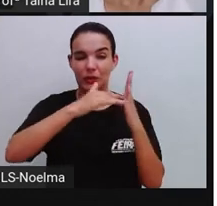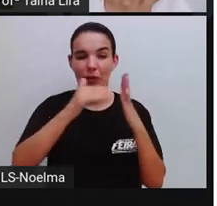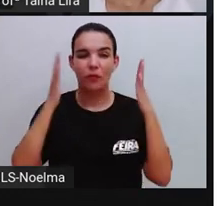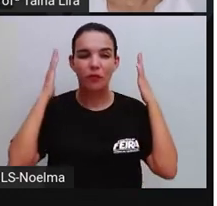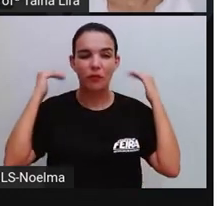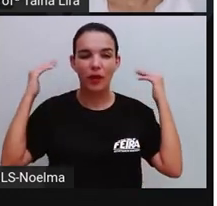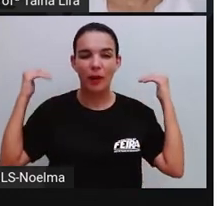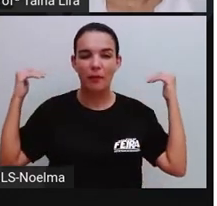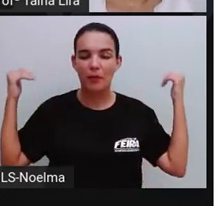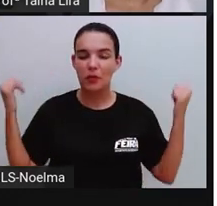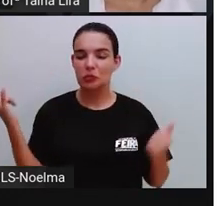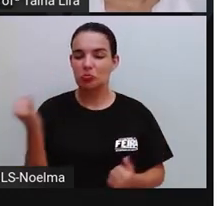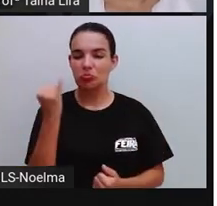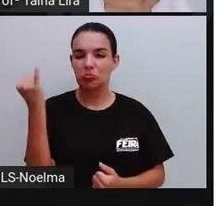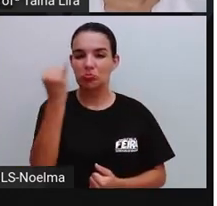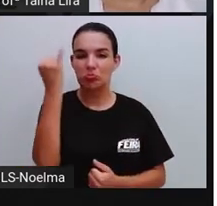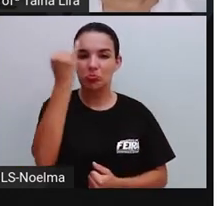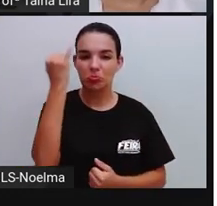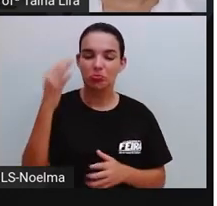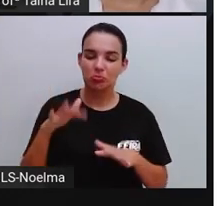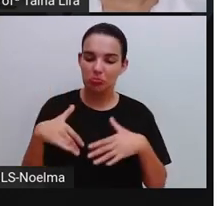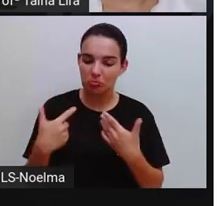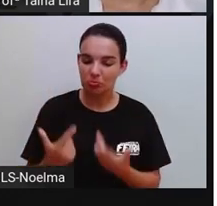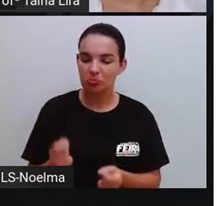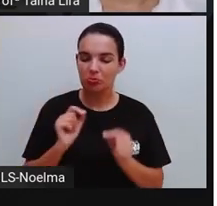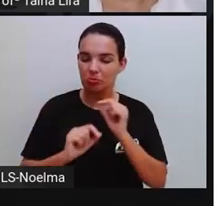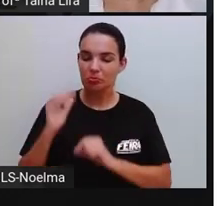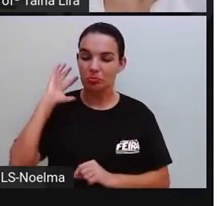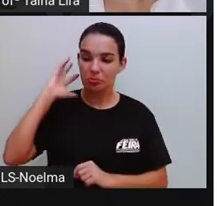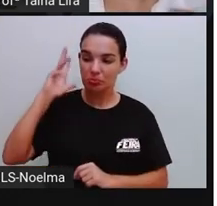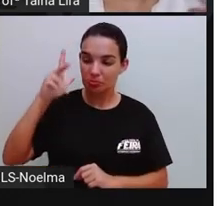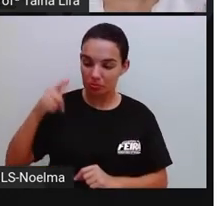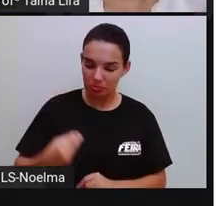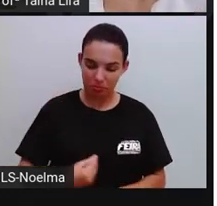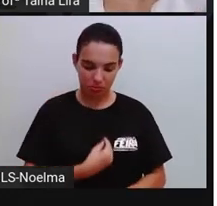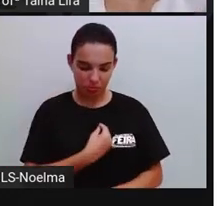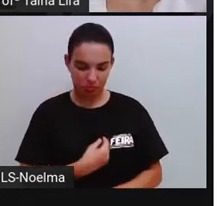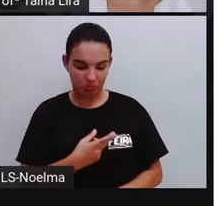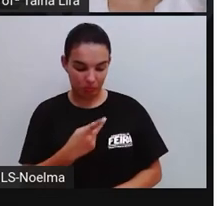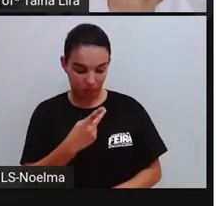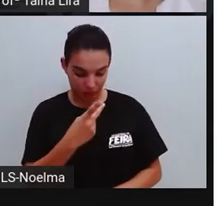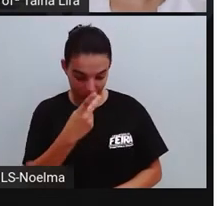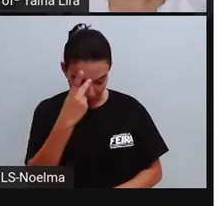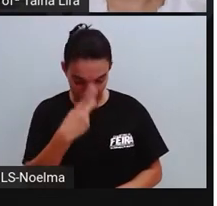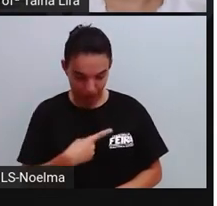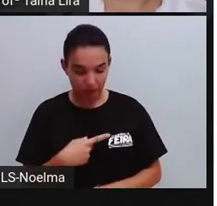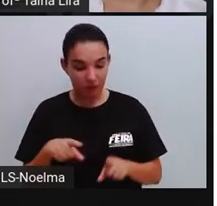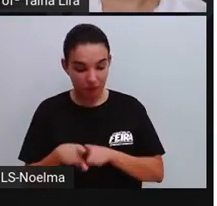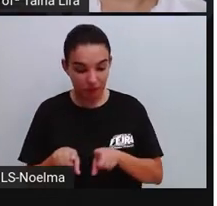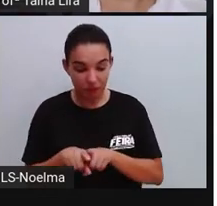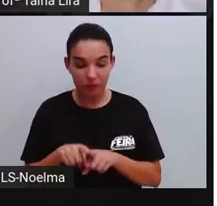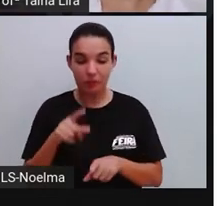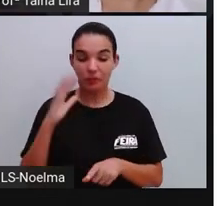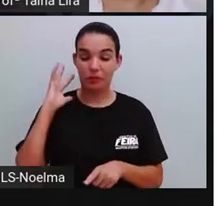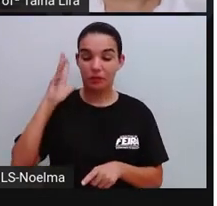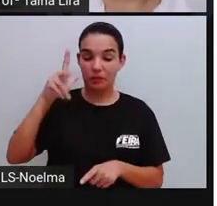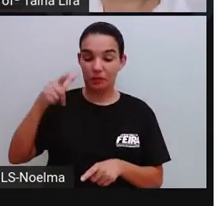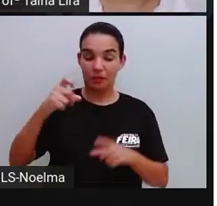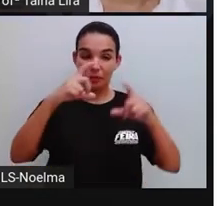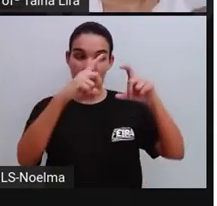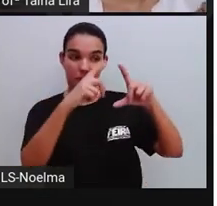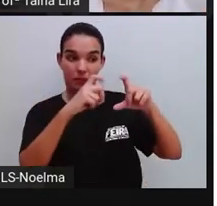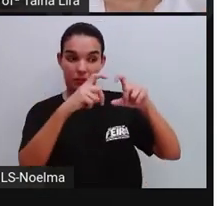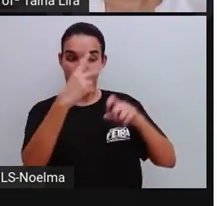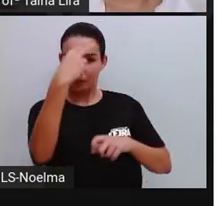Então, a autobiografia e o autorretrato tem essa característica em comum, né? Que é mostrar como a